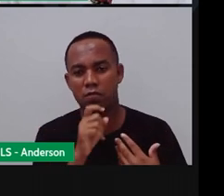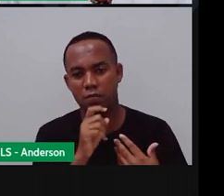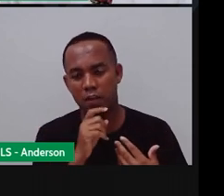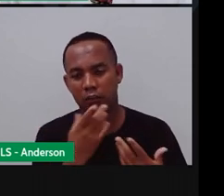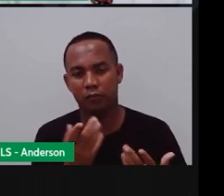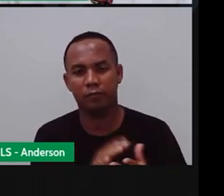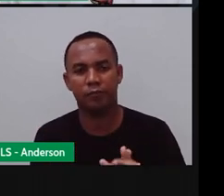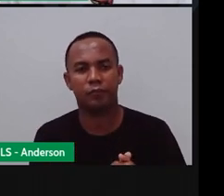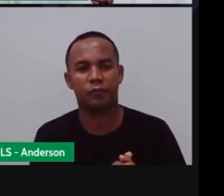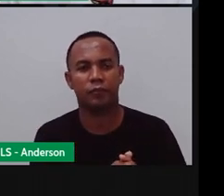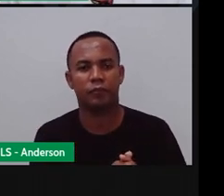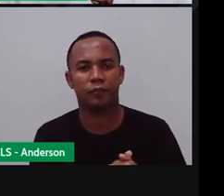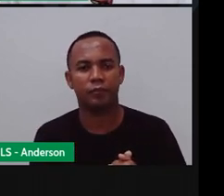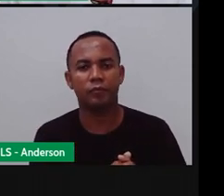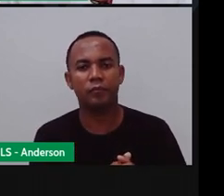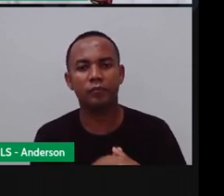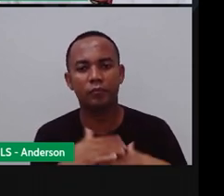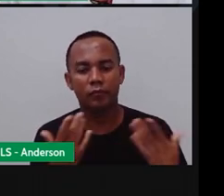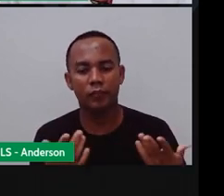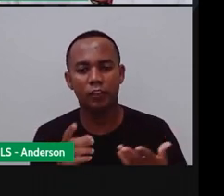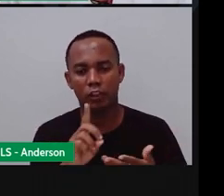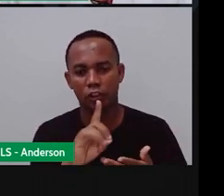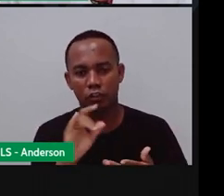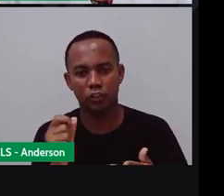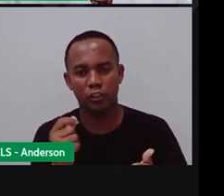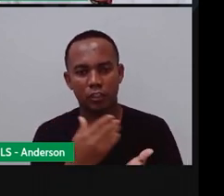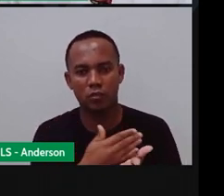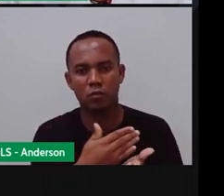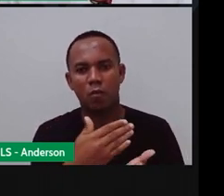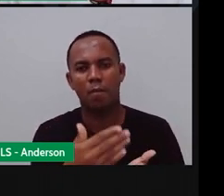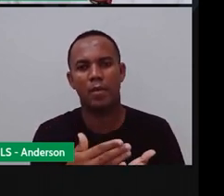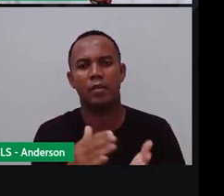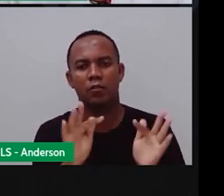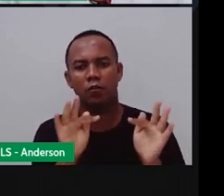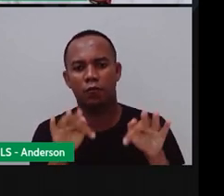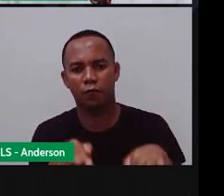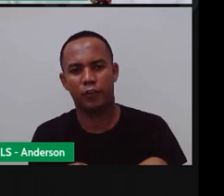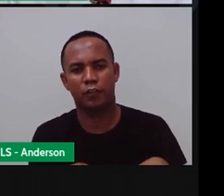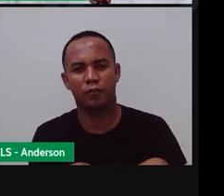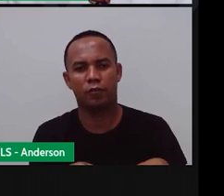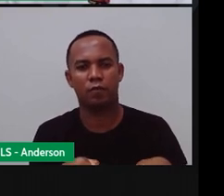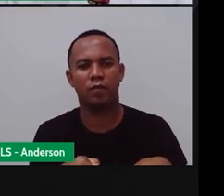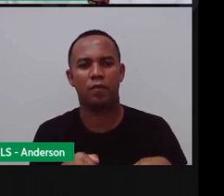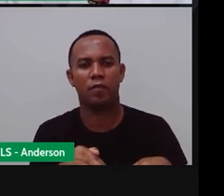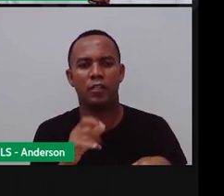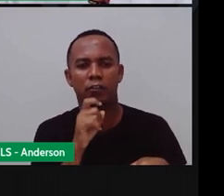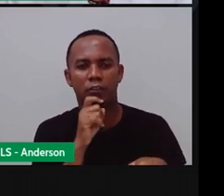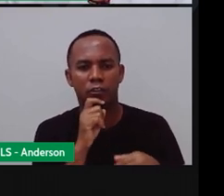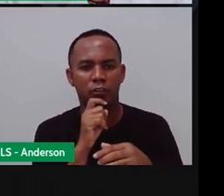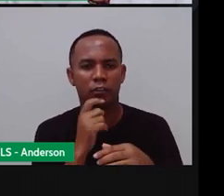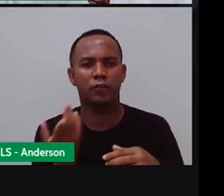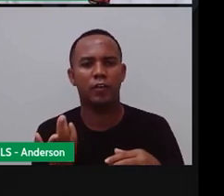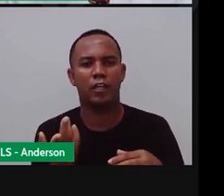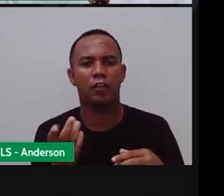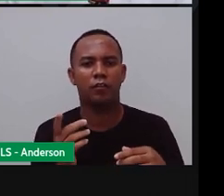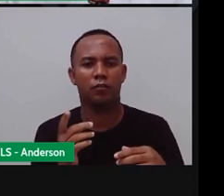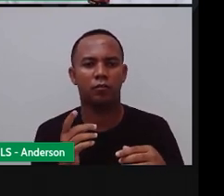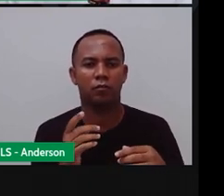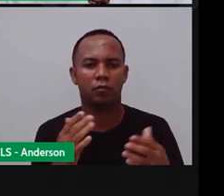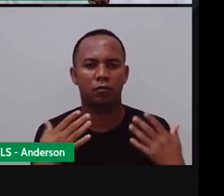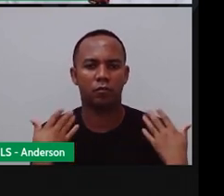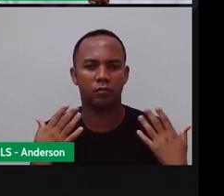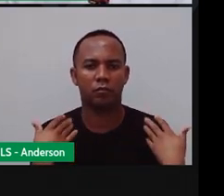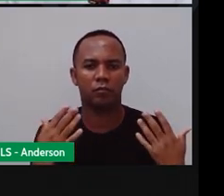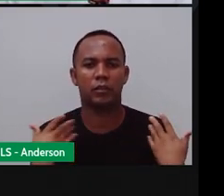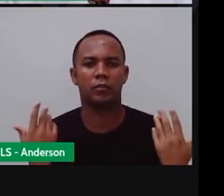No hemisfério norte as datas de início e fim das estações do ano são aí tem aqui o inverno a primavera o